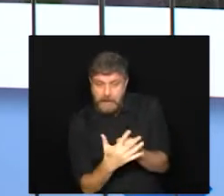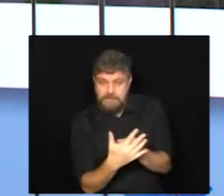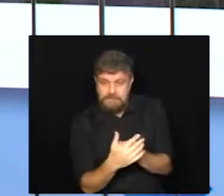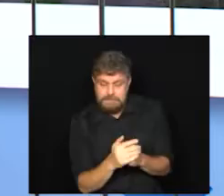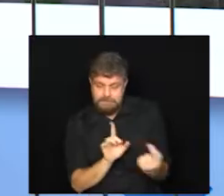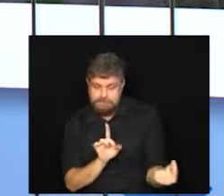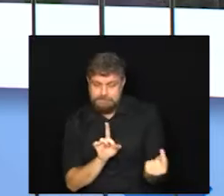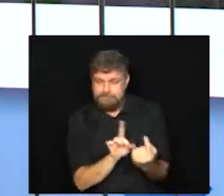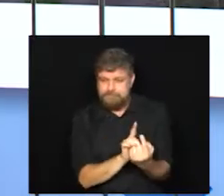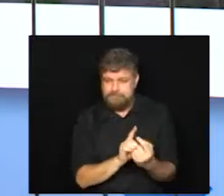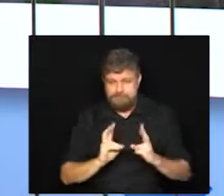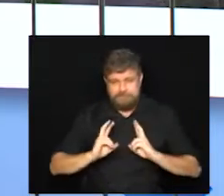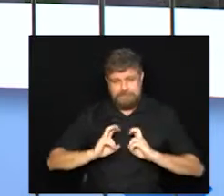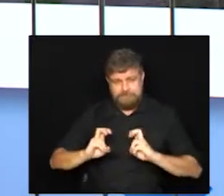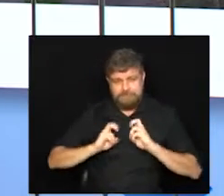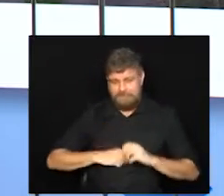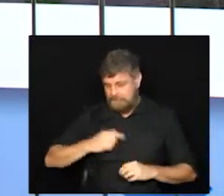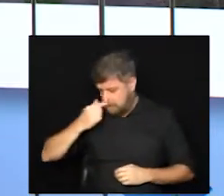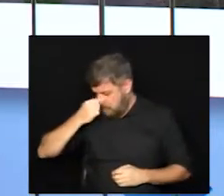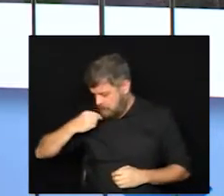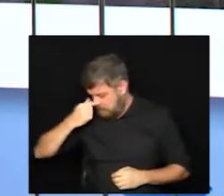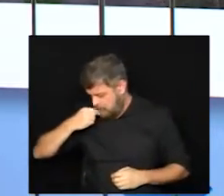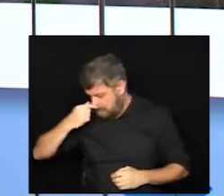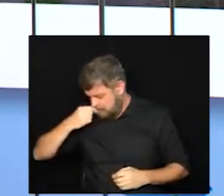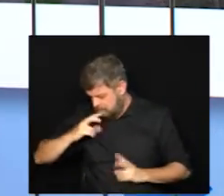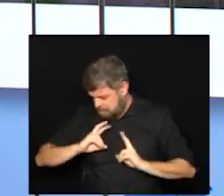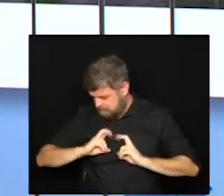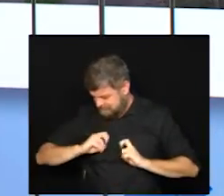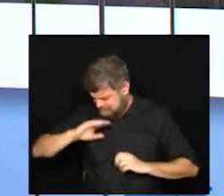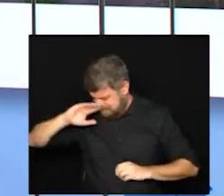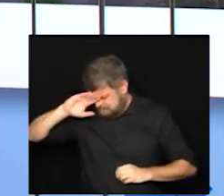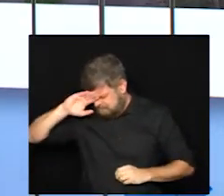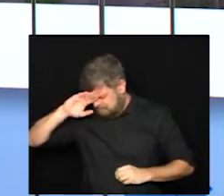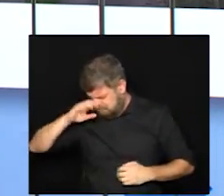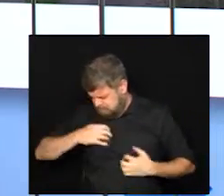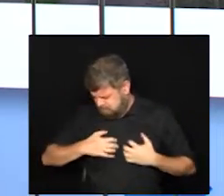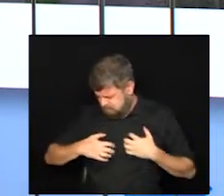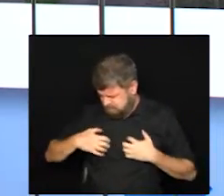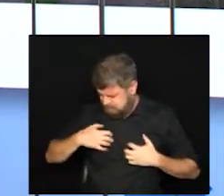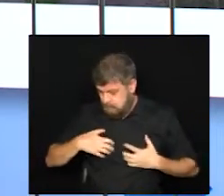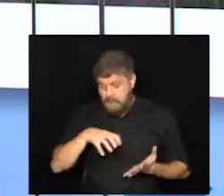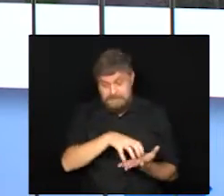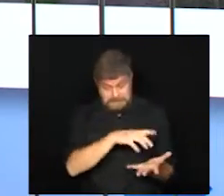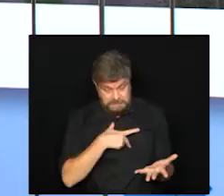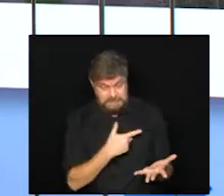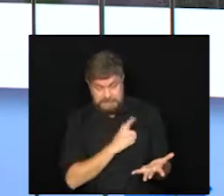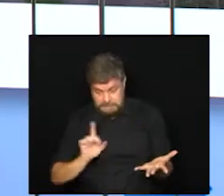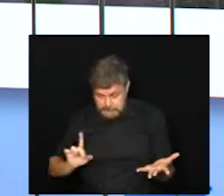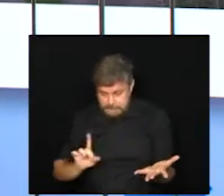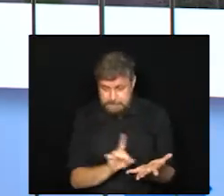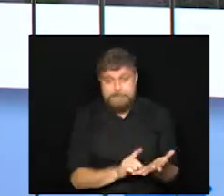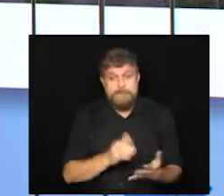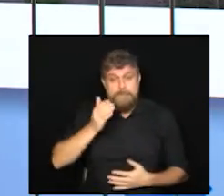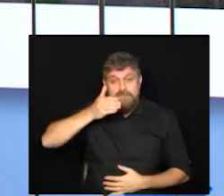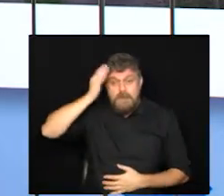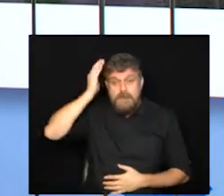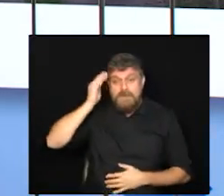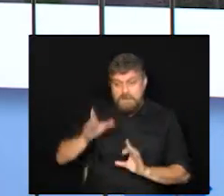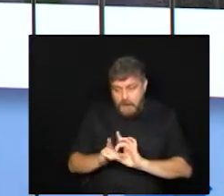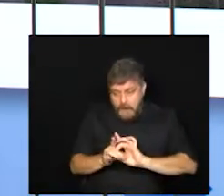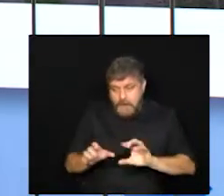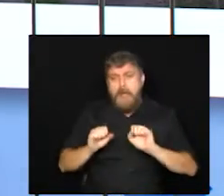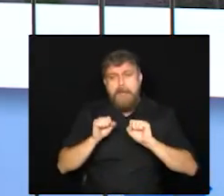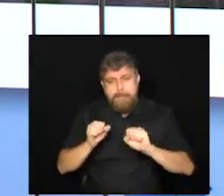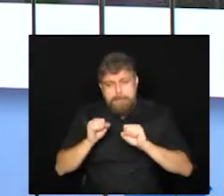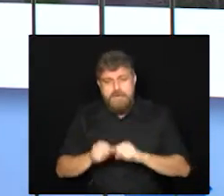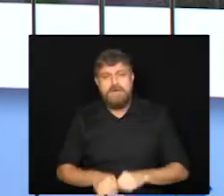que têm qualquer síndrome gripal, qualquer sintoma de síndrome gripal. E o prefeito autorizou ainda, na última sexta-feira,